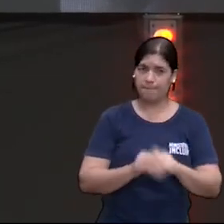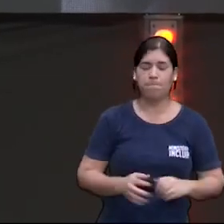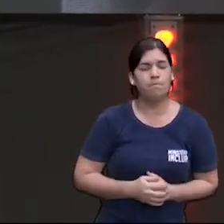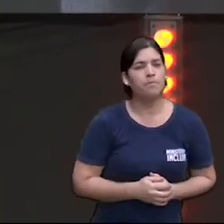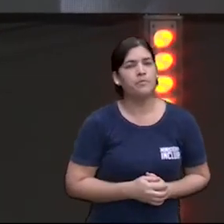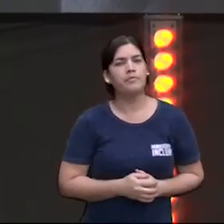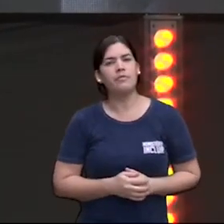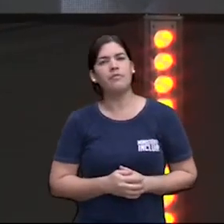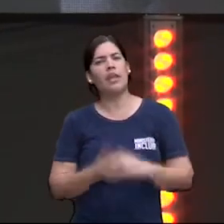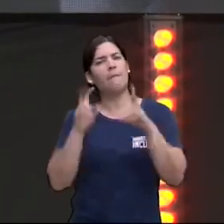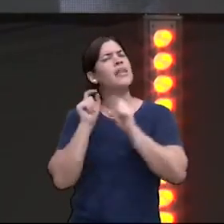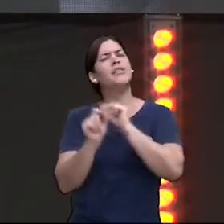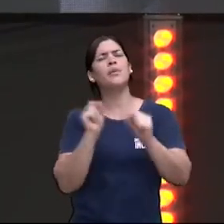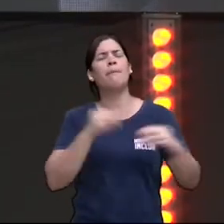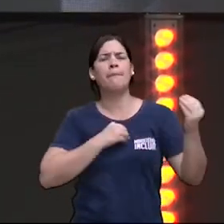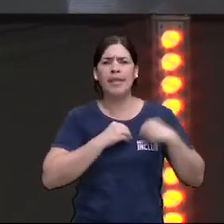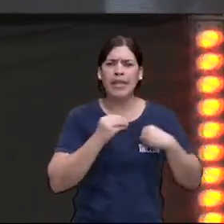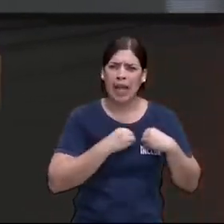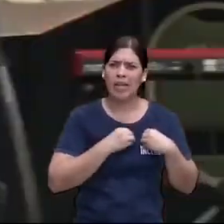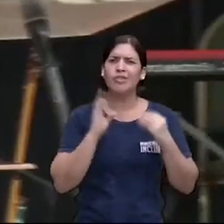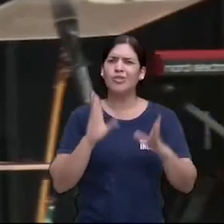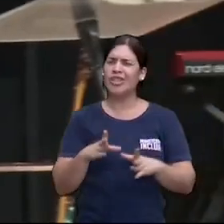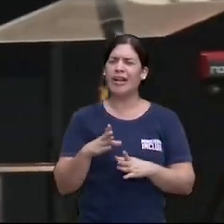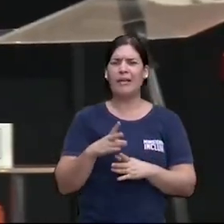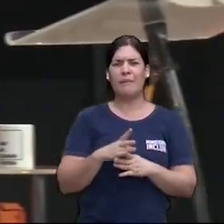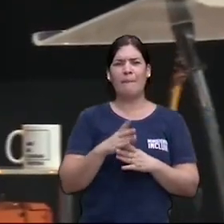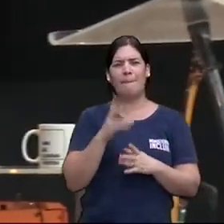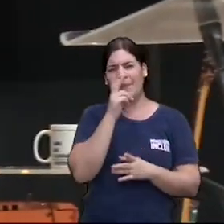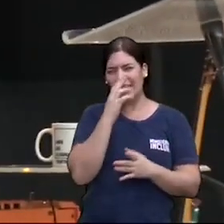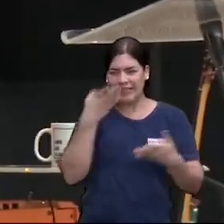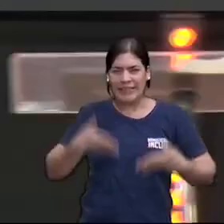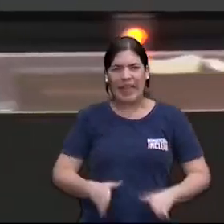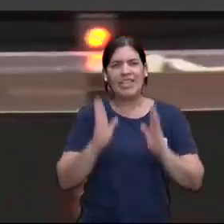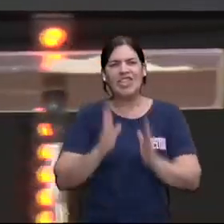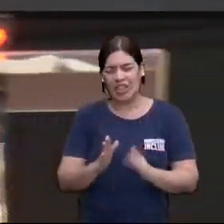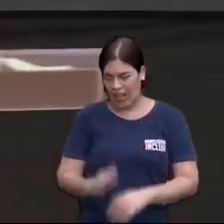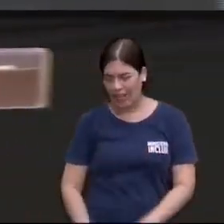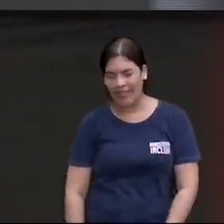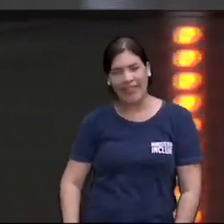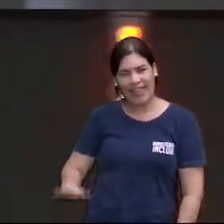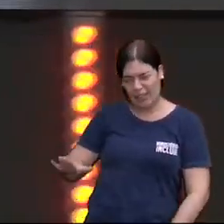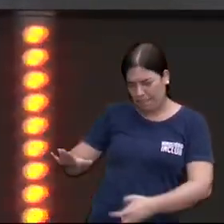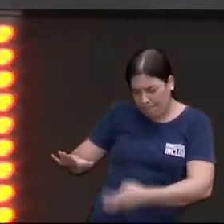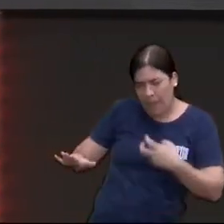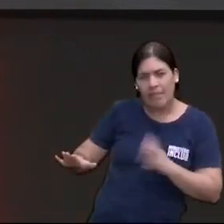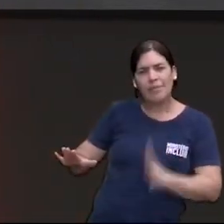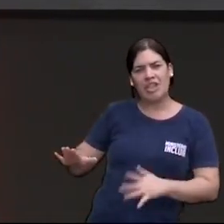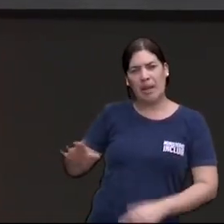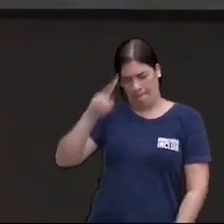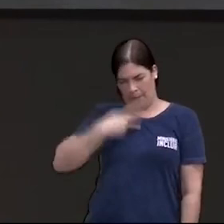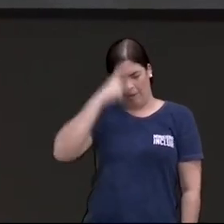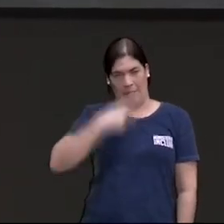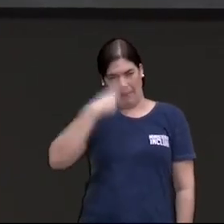você vê que esse negócio de pecado já vem com a gente, não é? Criança pequenininha, já é egoísta, já